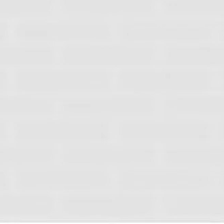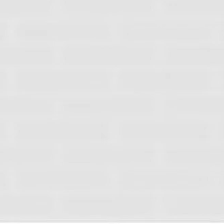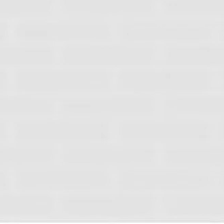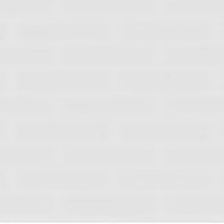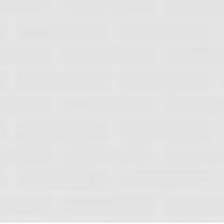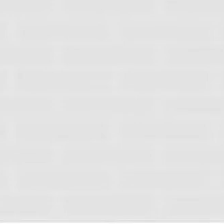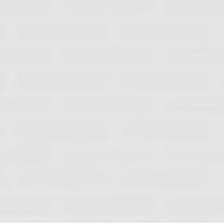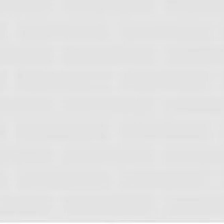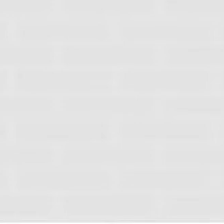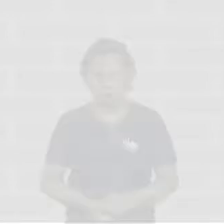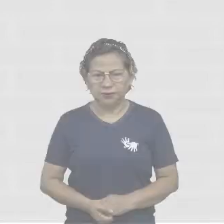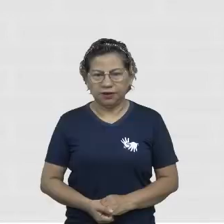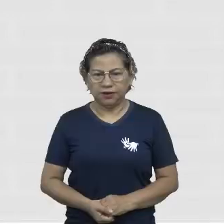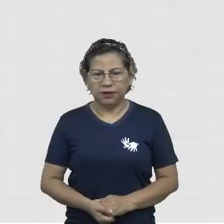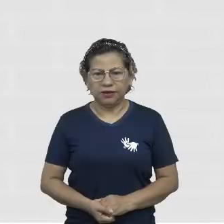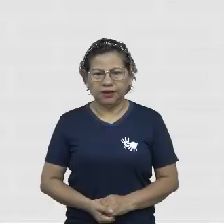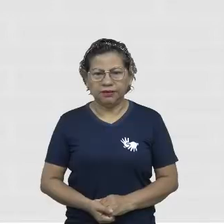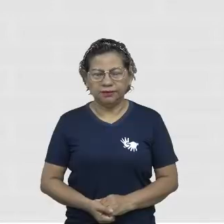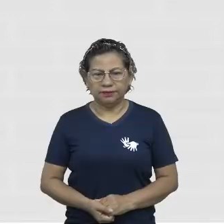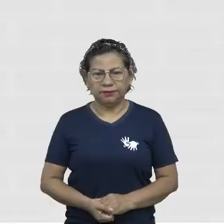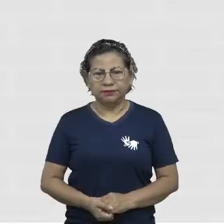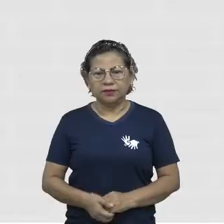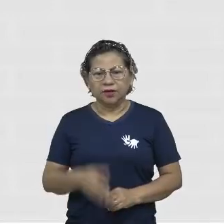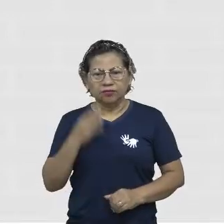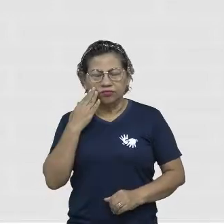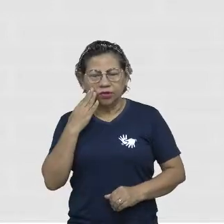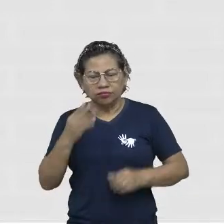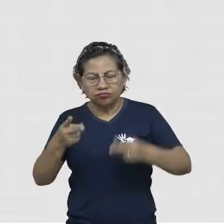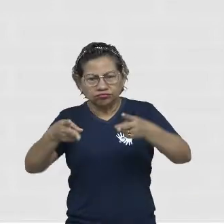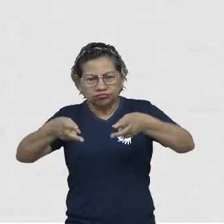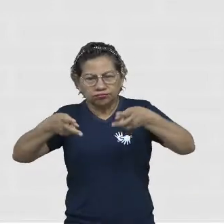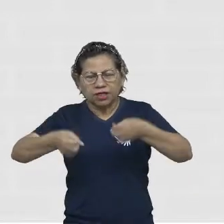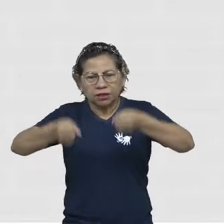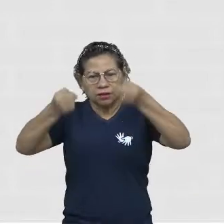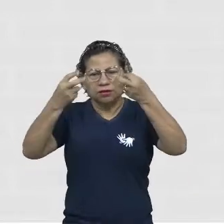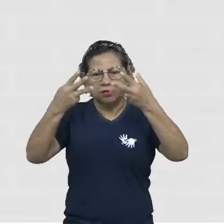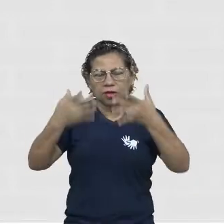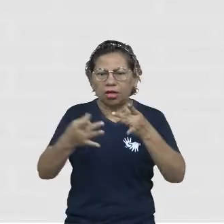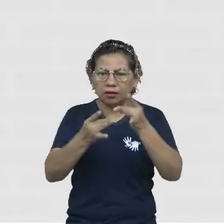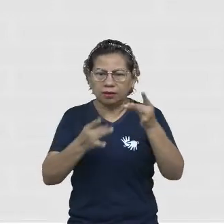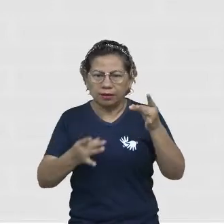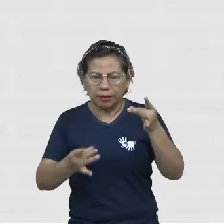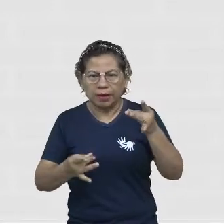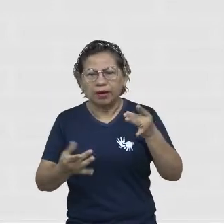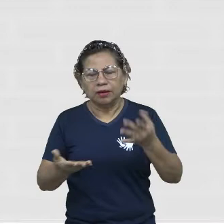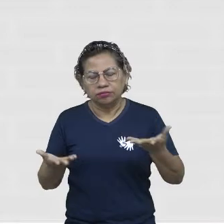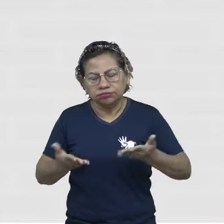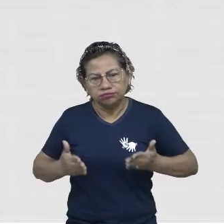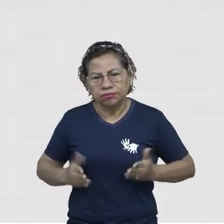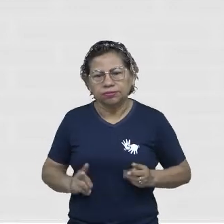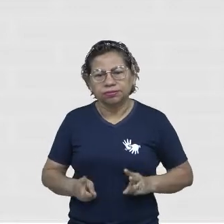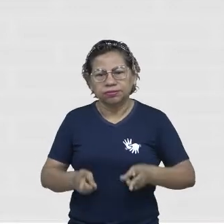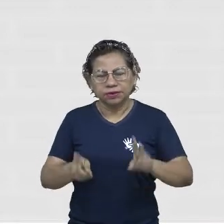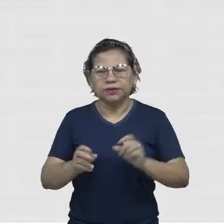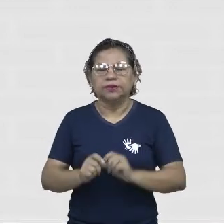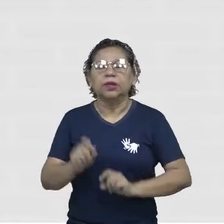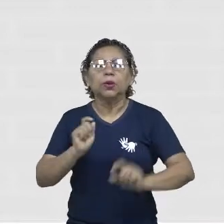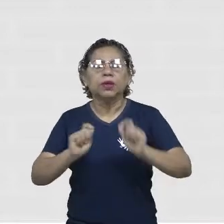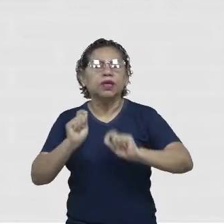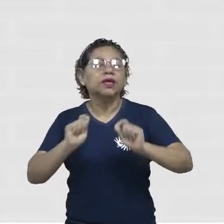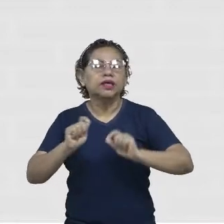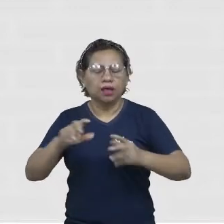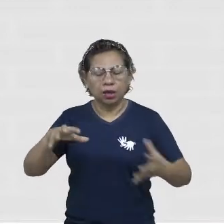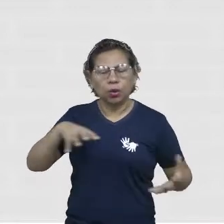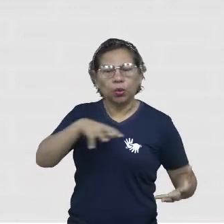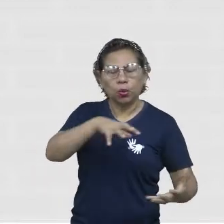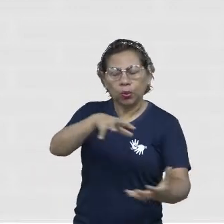Nós falamos do caráter anterior na nossa aula. Certo? E aí, o Sigmund Bauer, que ele fala, que é o mundo líquido?